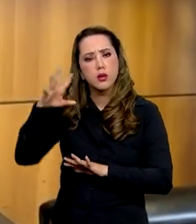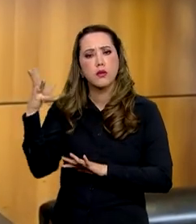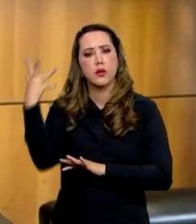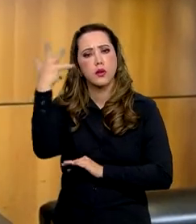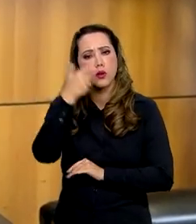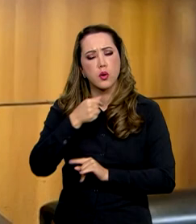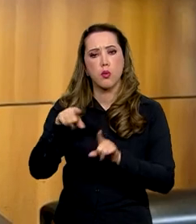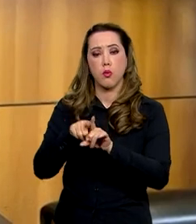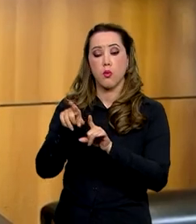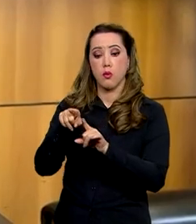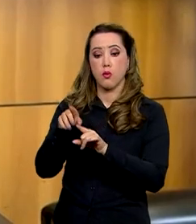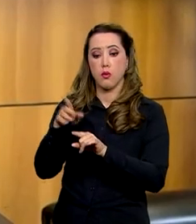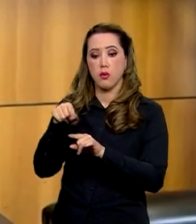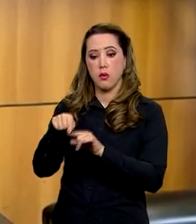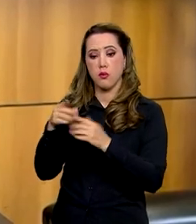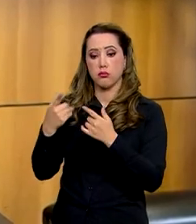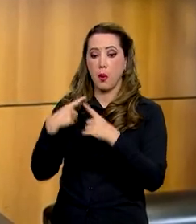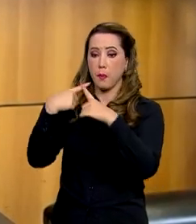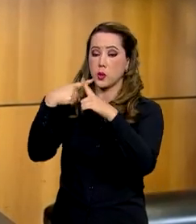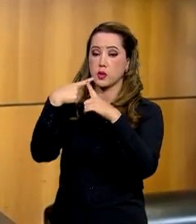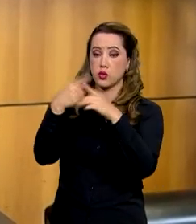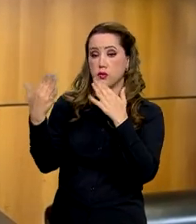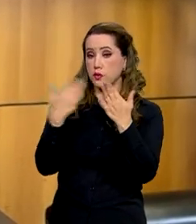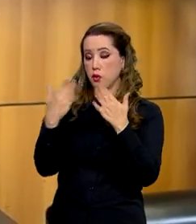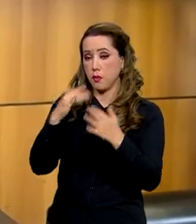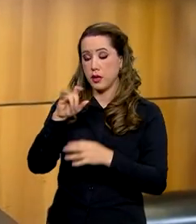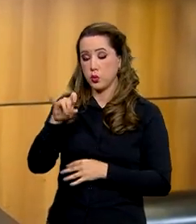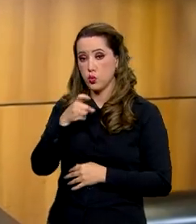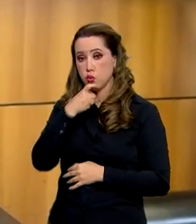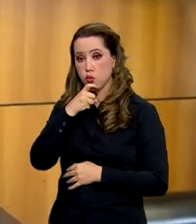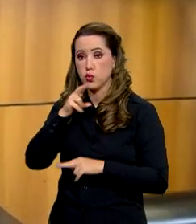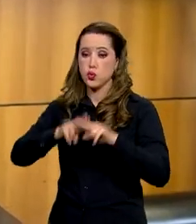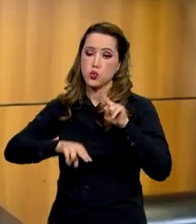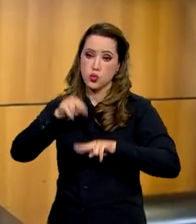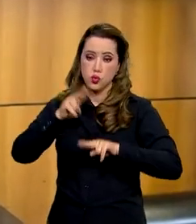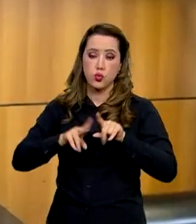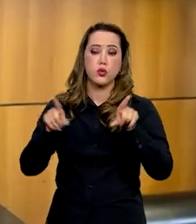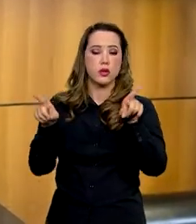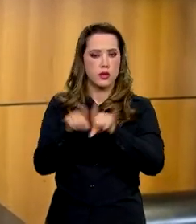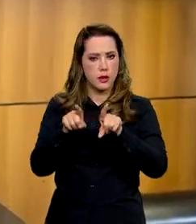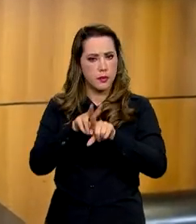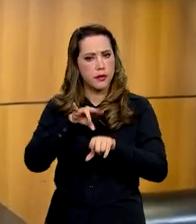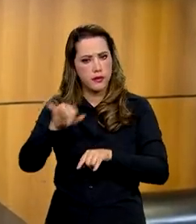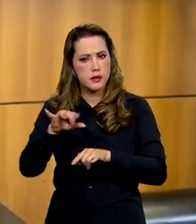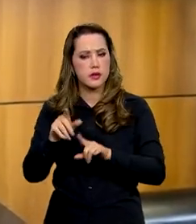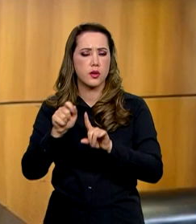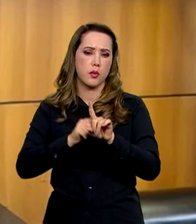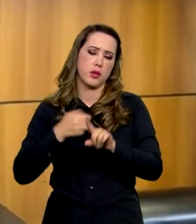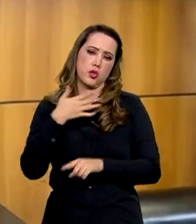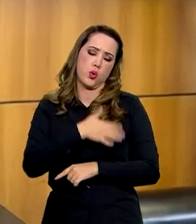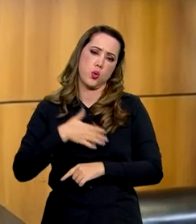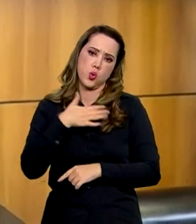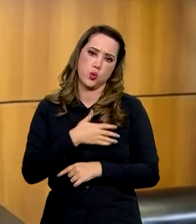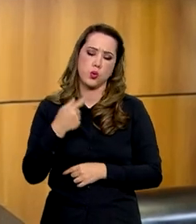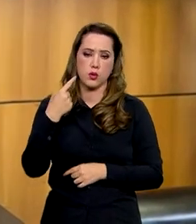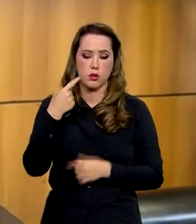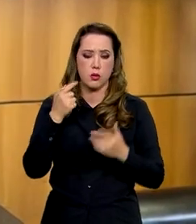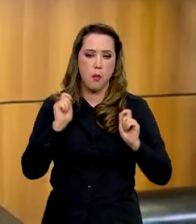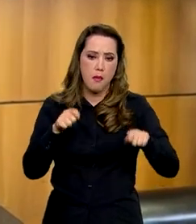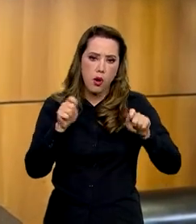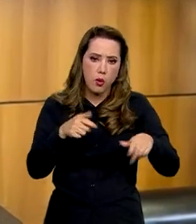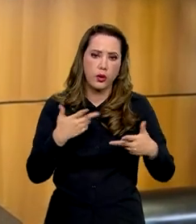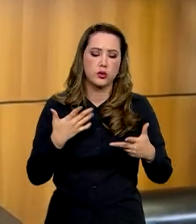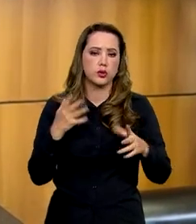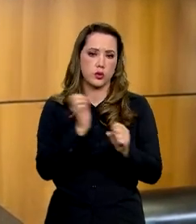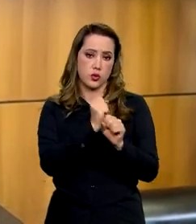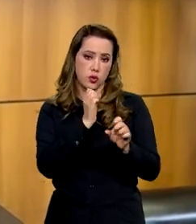positivos do que tem sido desde junho, julho, e que será também provavelmente agosto. Portanto, acho que pode ter um